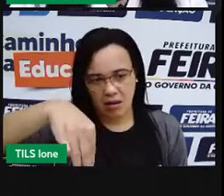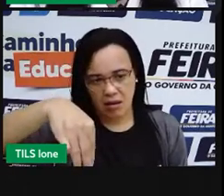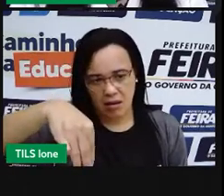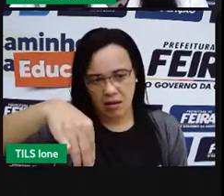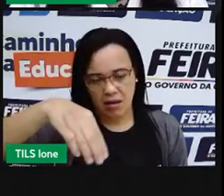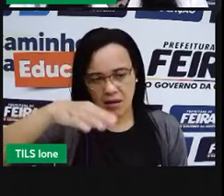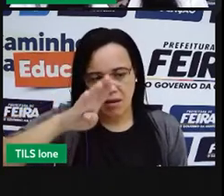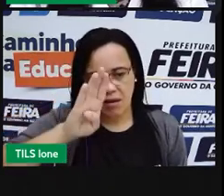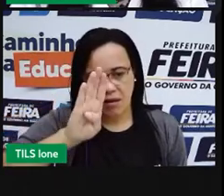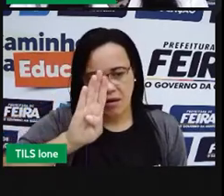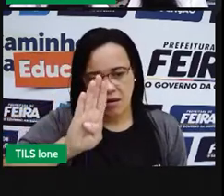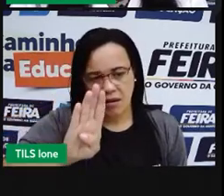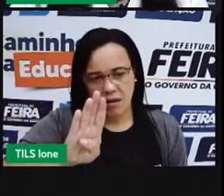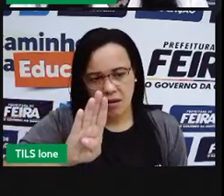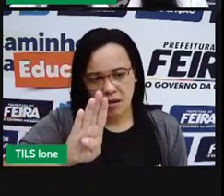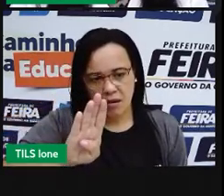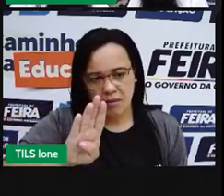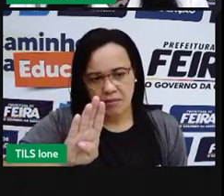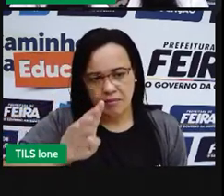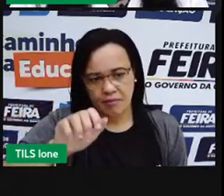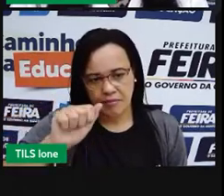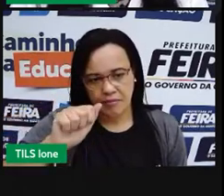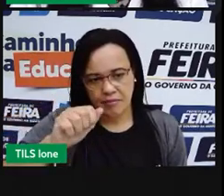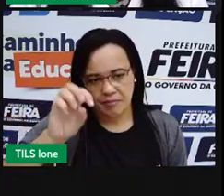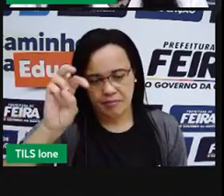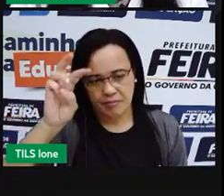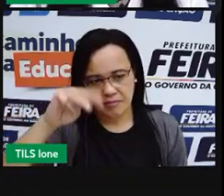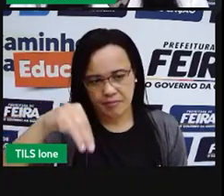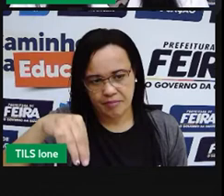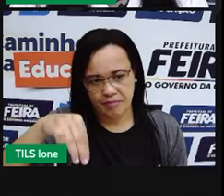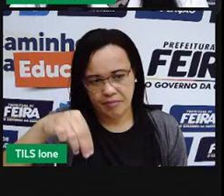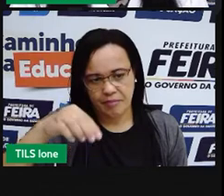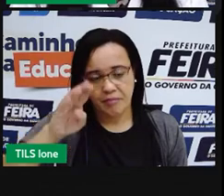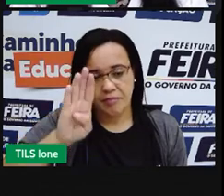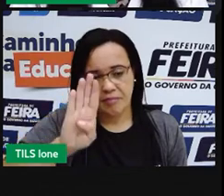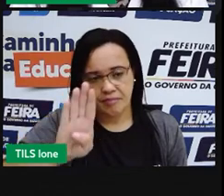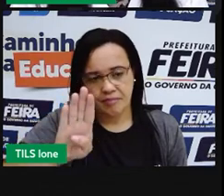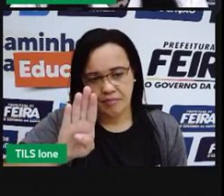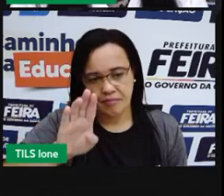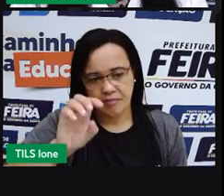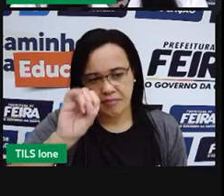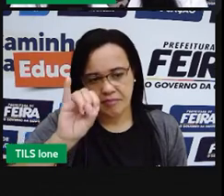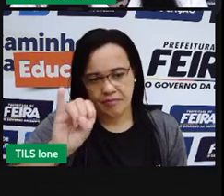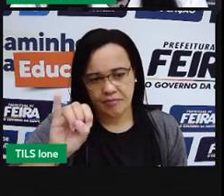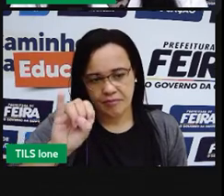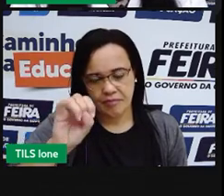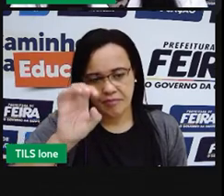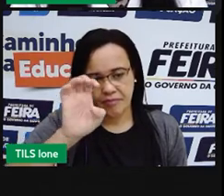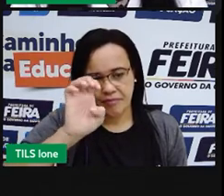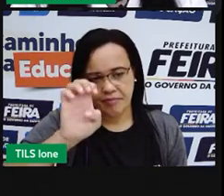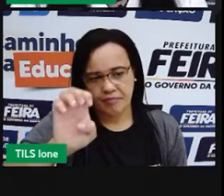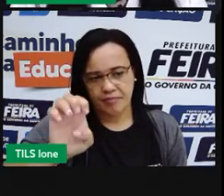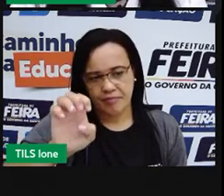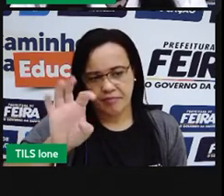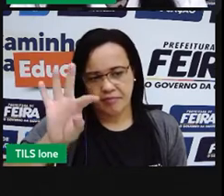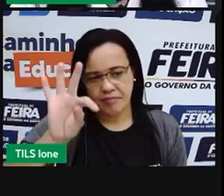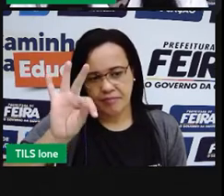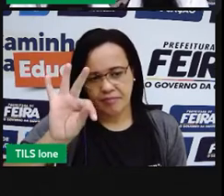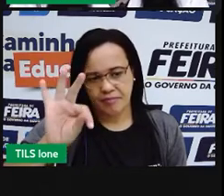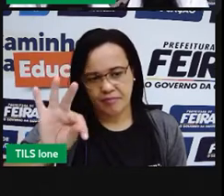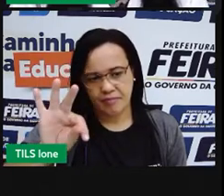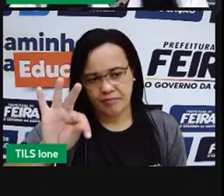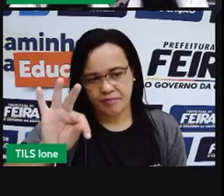A, M, B, B, I, E,